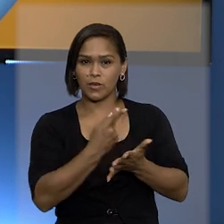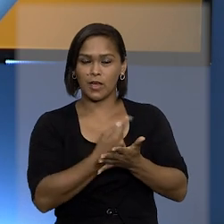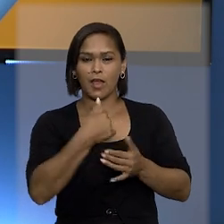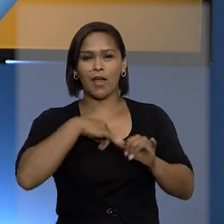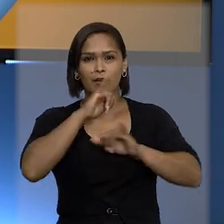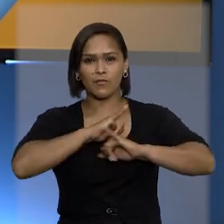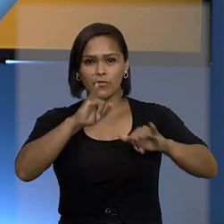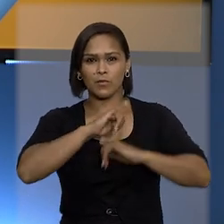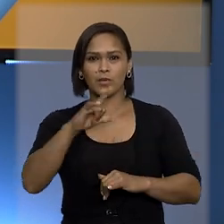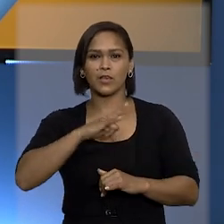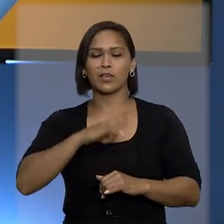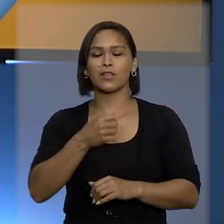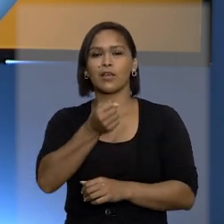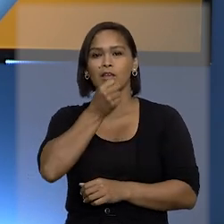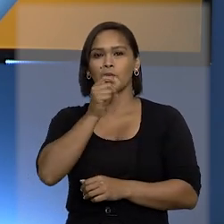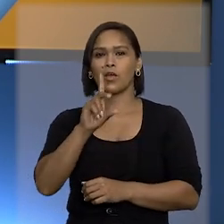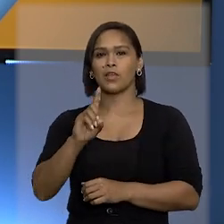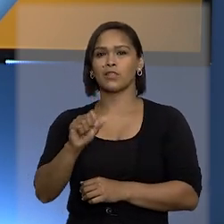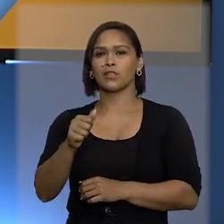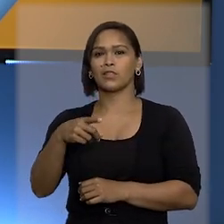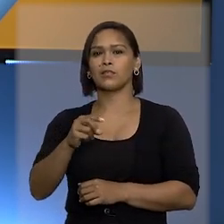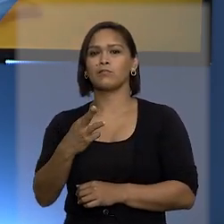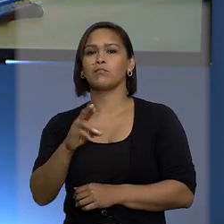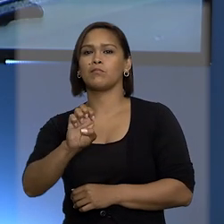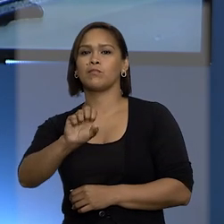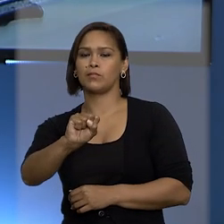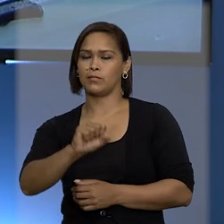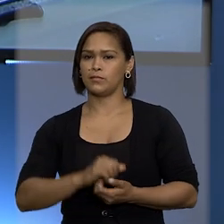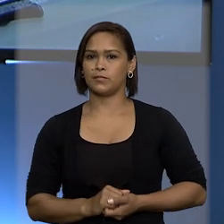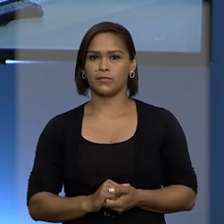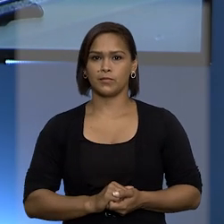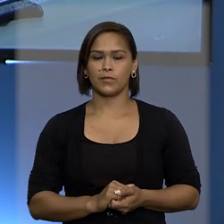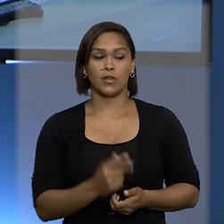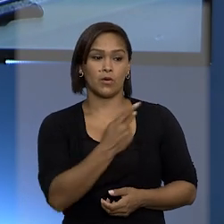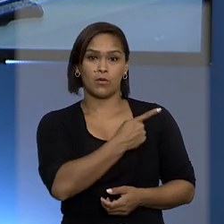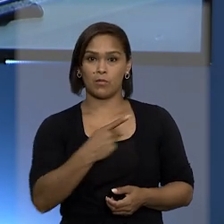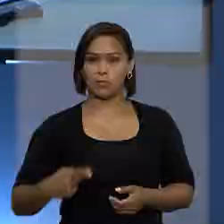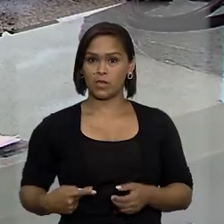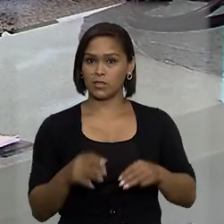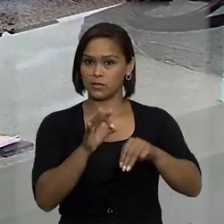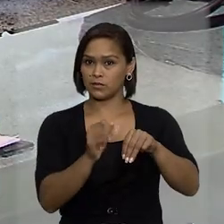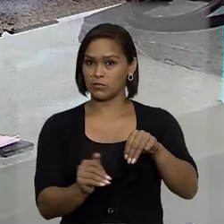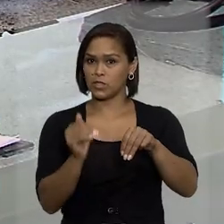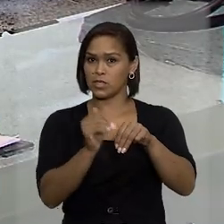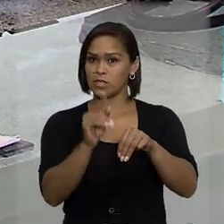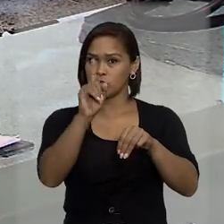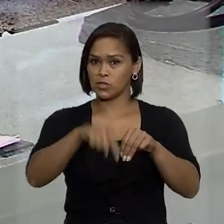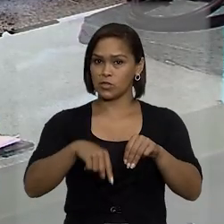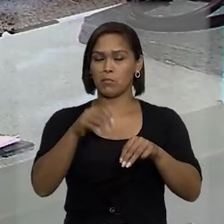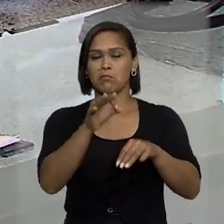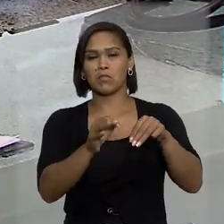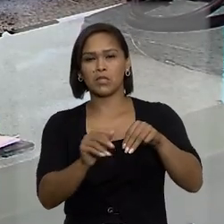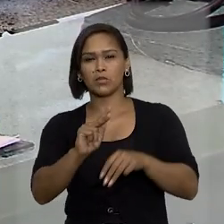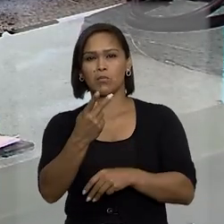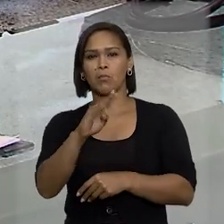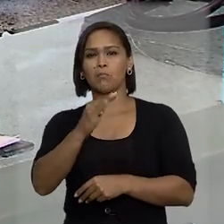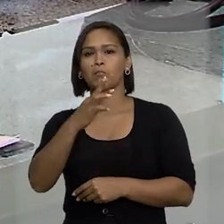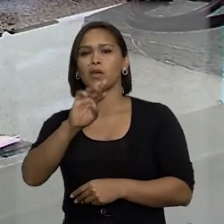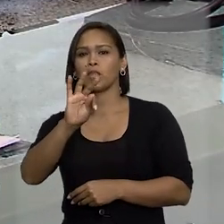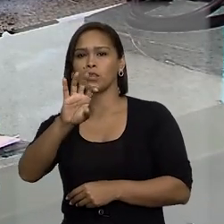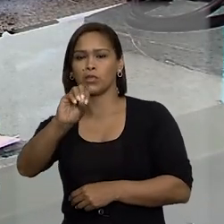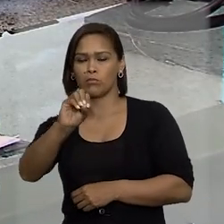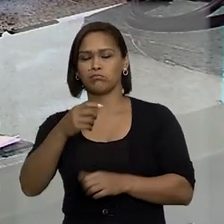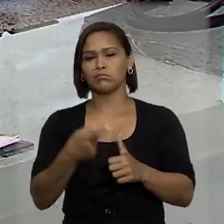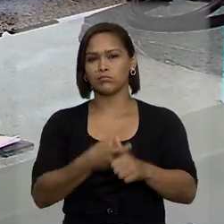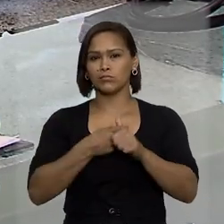tem as informações é a repórter Damaris Bubans. O presidente do Superior Tribunal de Justiça, ministro Humberto Martins,